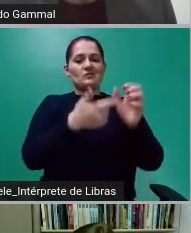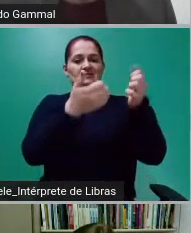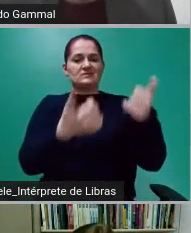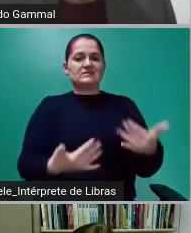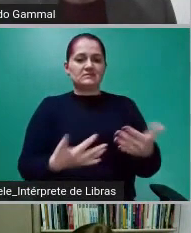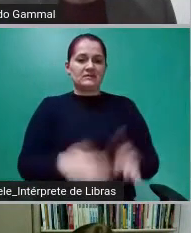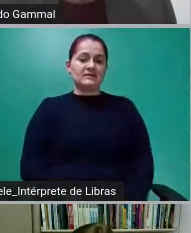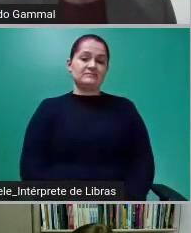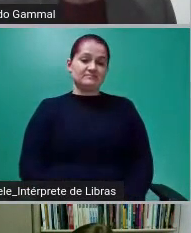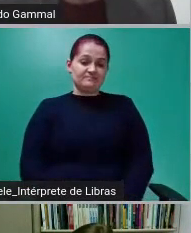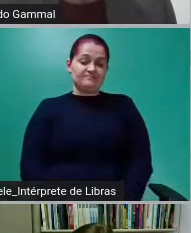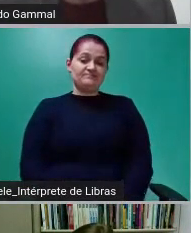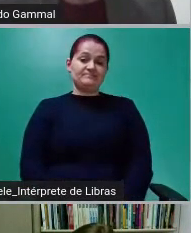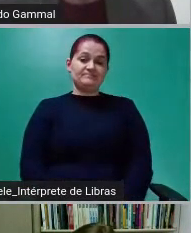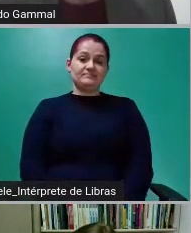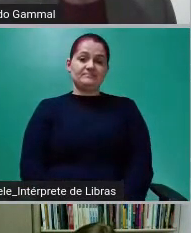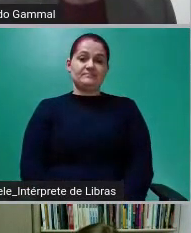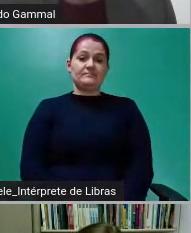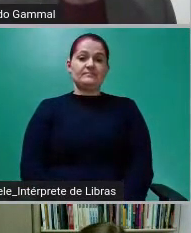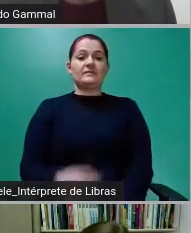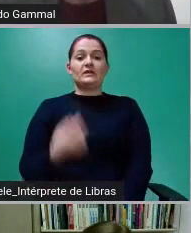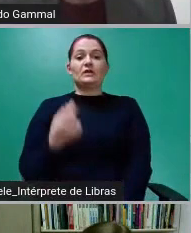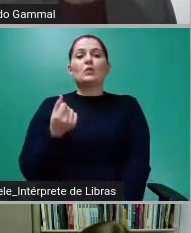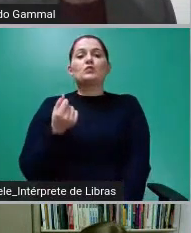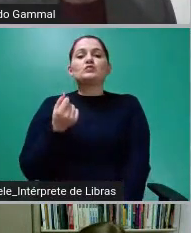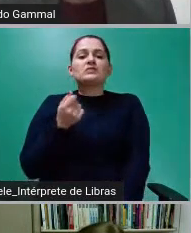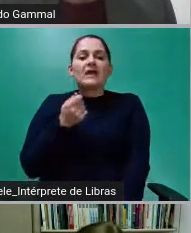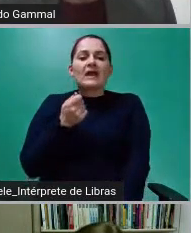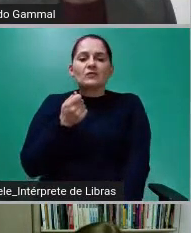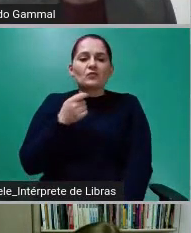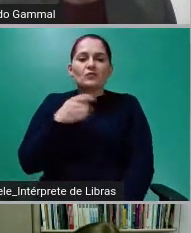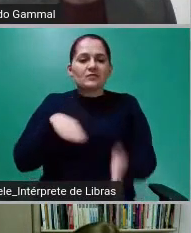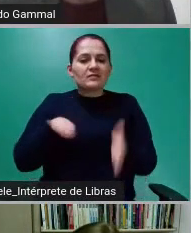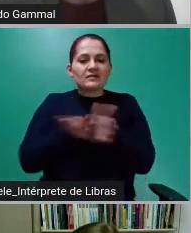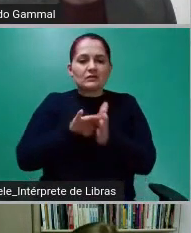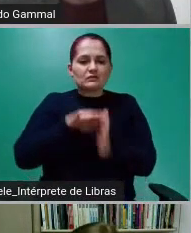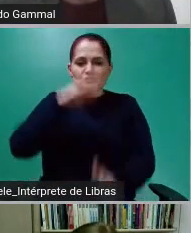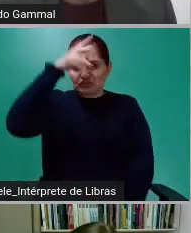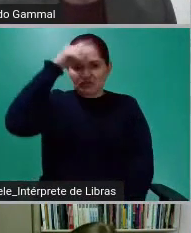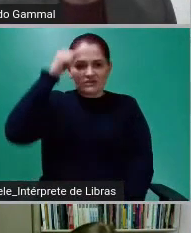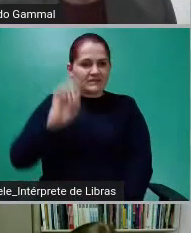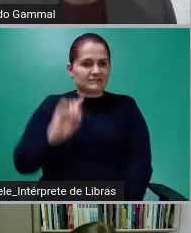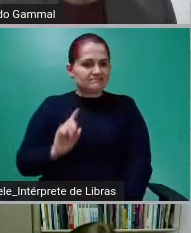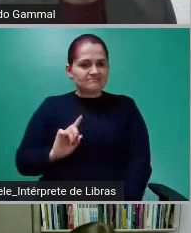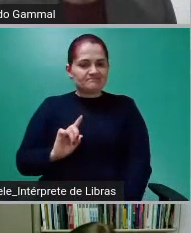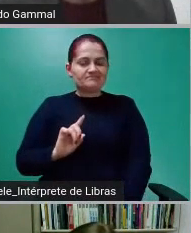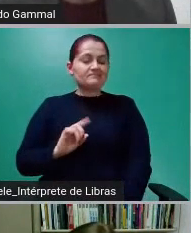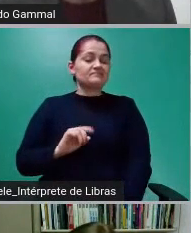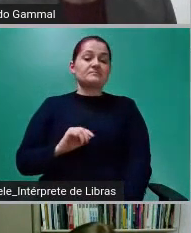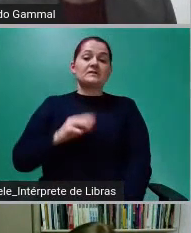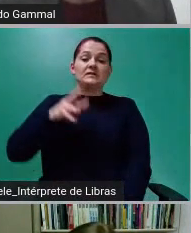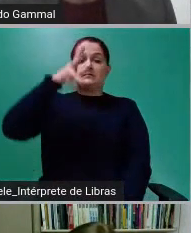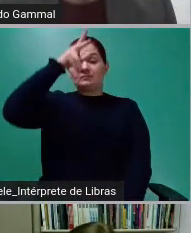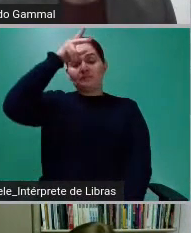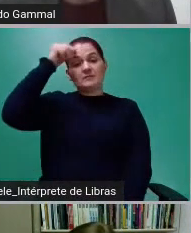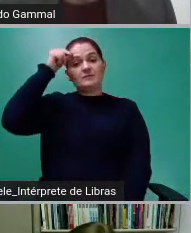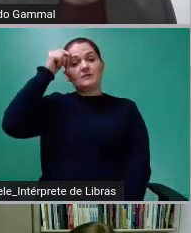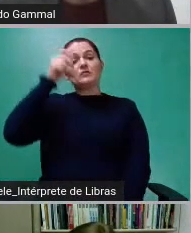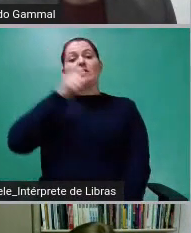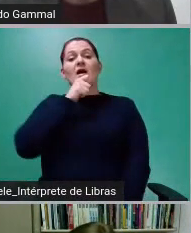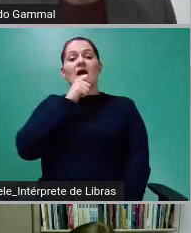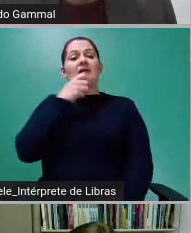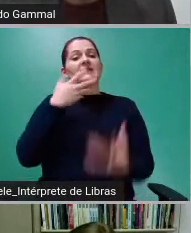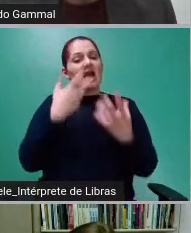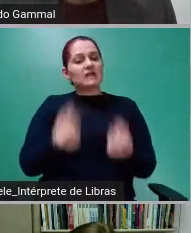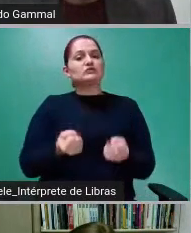diagrama. O dinheiro nem chega aos cofres do município e o município ainda se compromete com